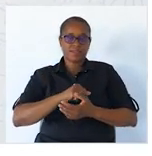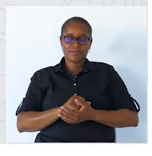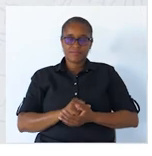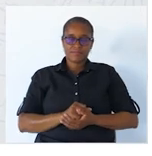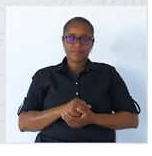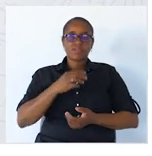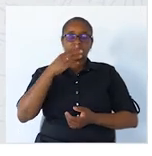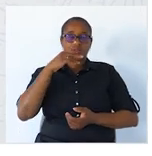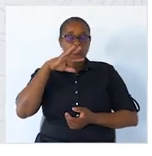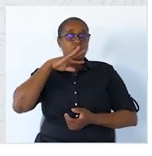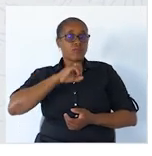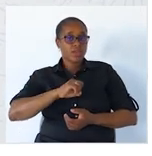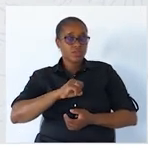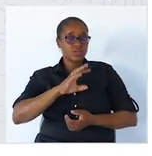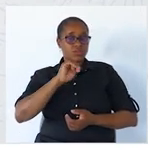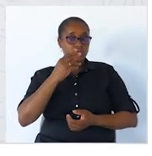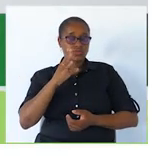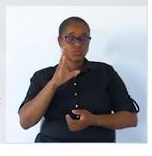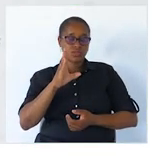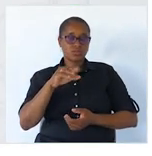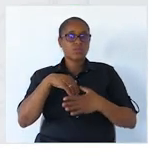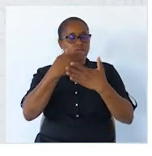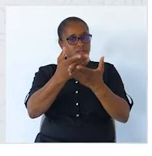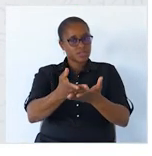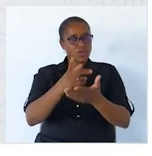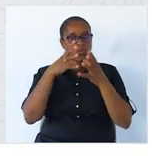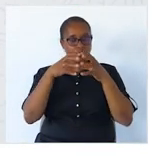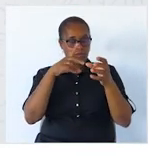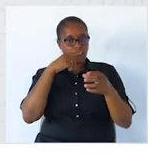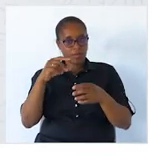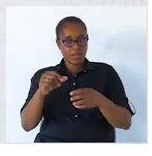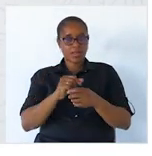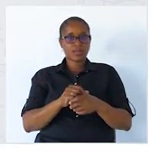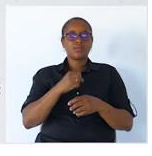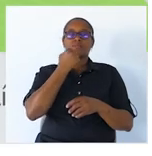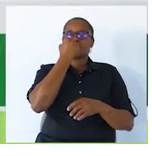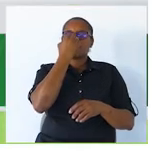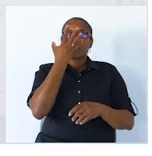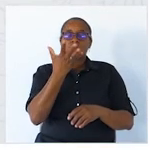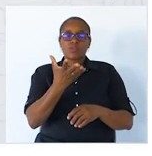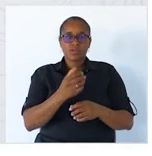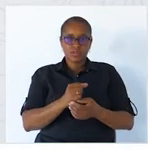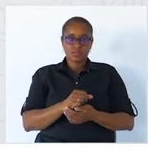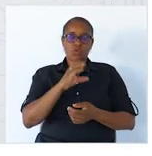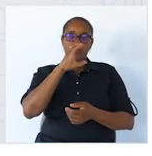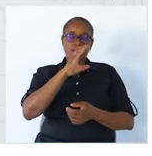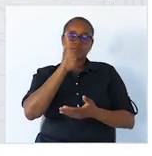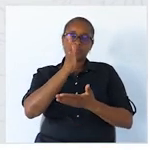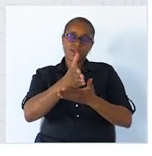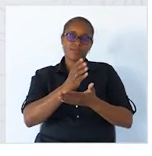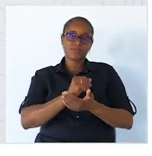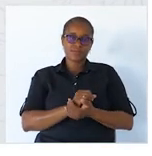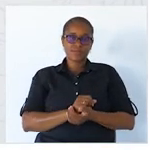Os filhos, sujeito, ofereceram. Núcleo verbal, flores. Complemento